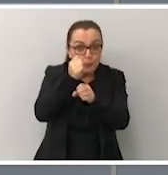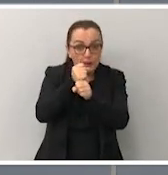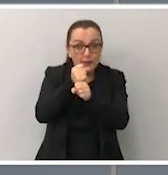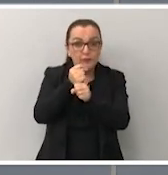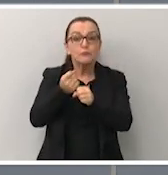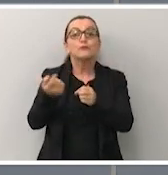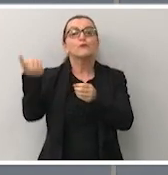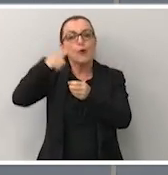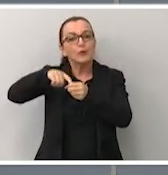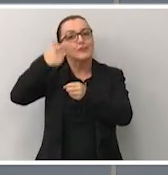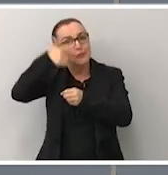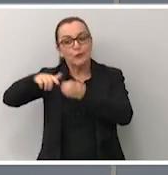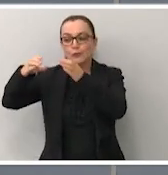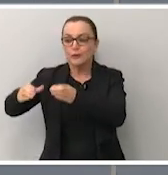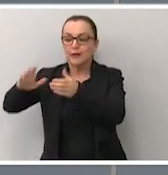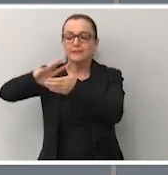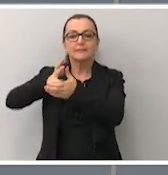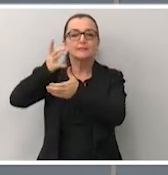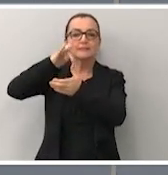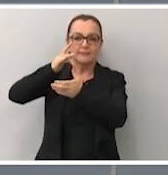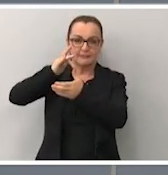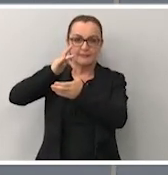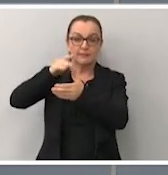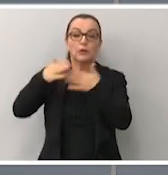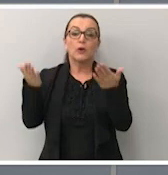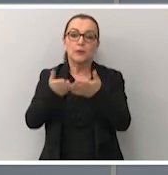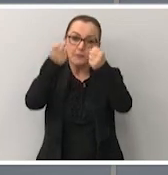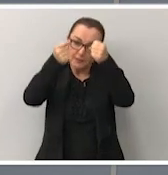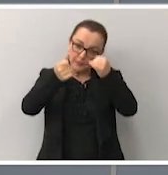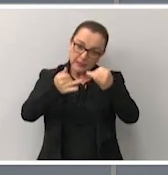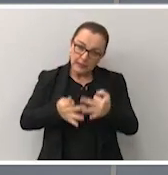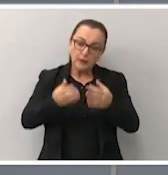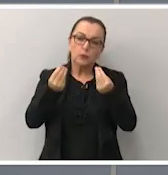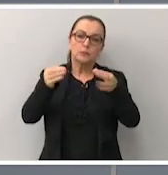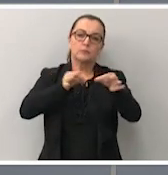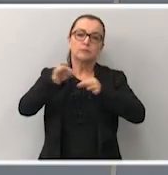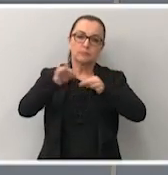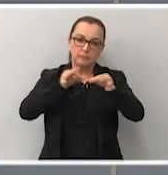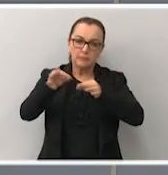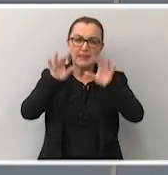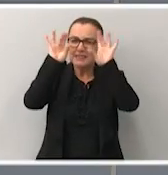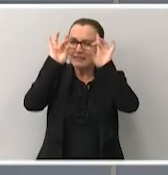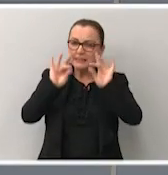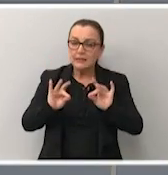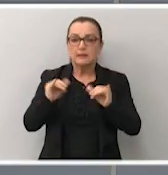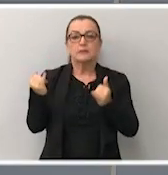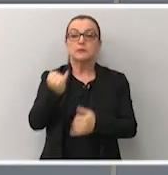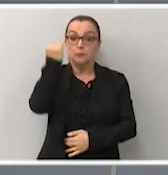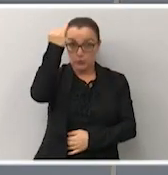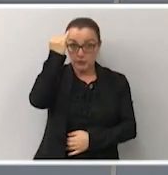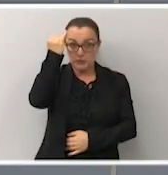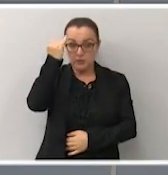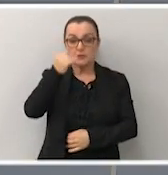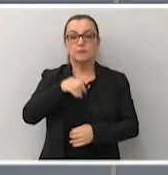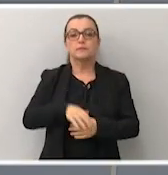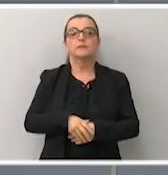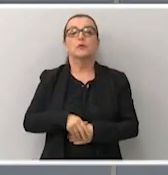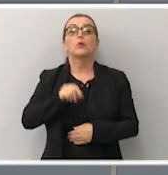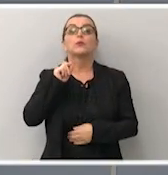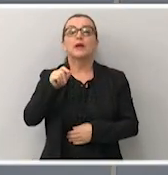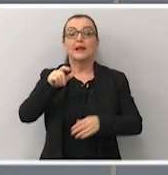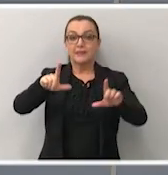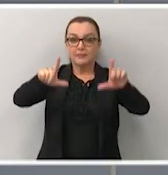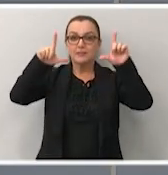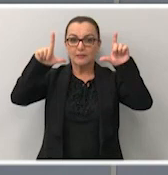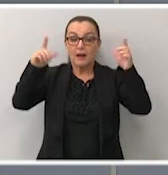a ser no Centro Eventos Calranze. Para falar sobre a organização e detalhes importantes desse pleito, o